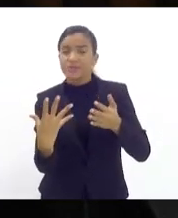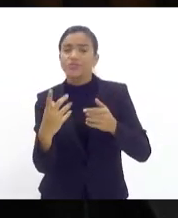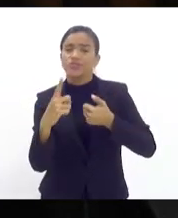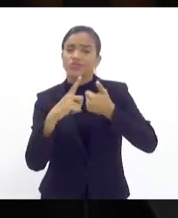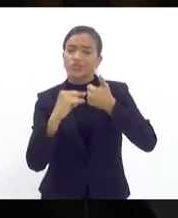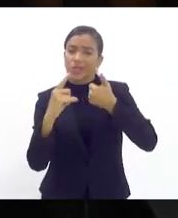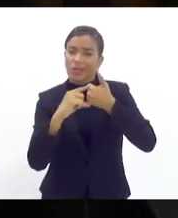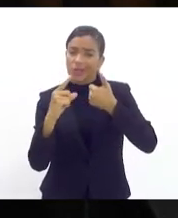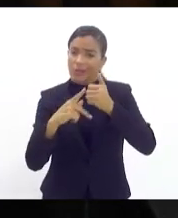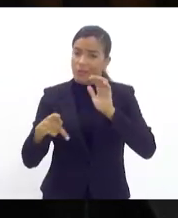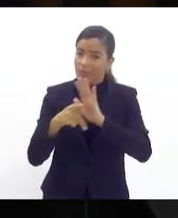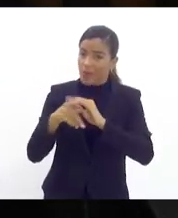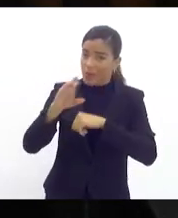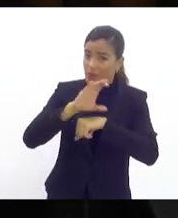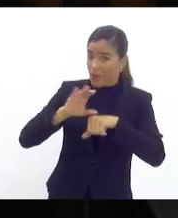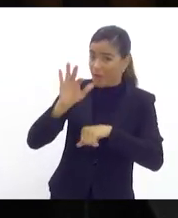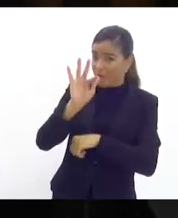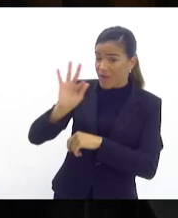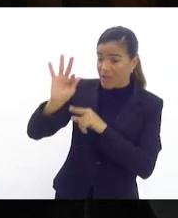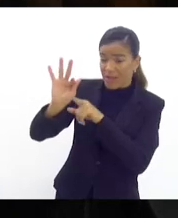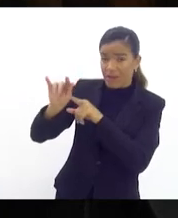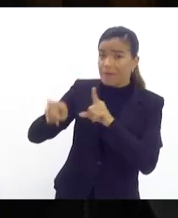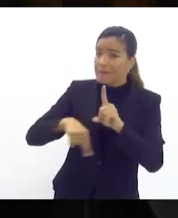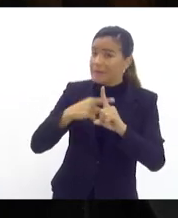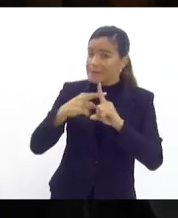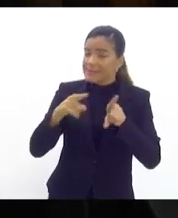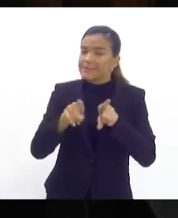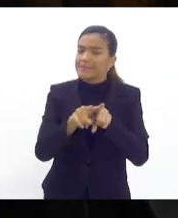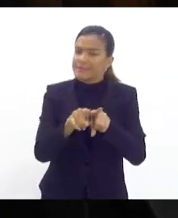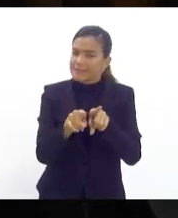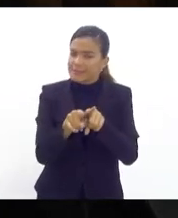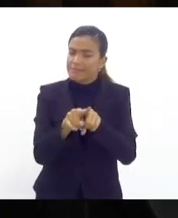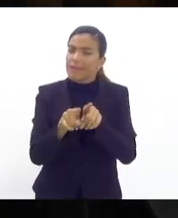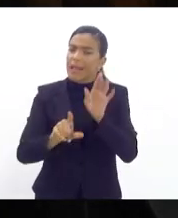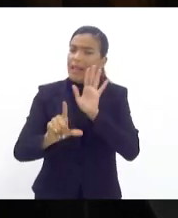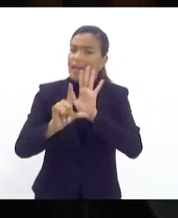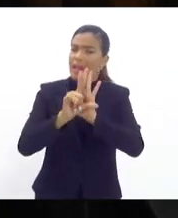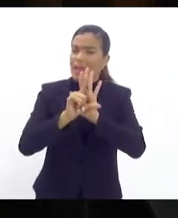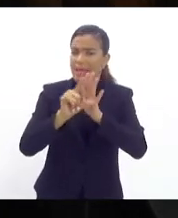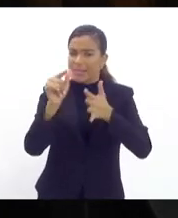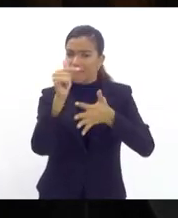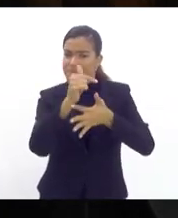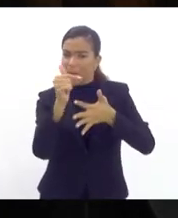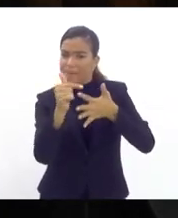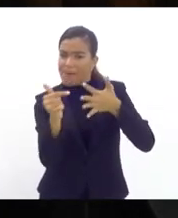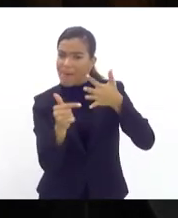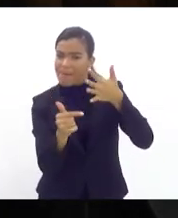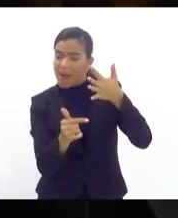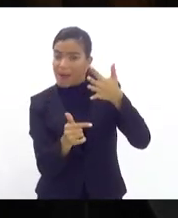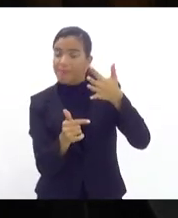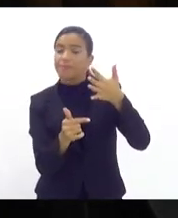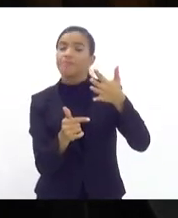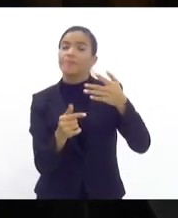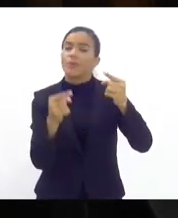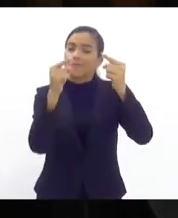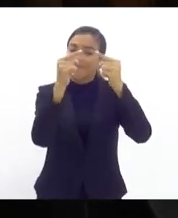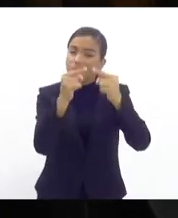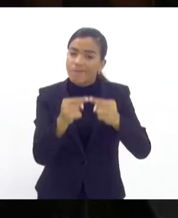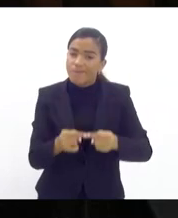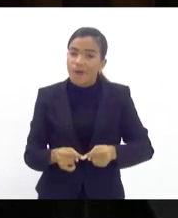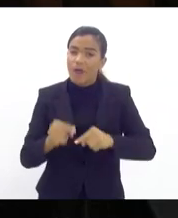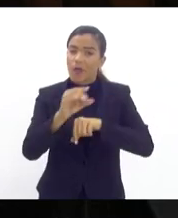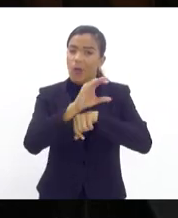artigos da Constituição Federal e de leis infraconstitucionais que tiram